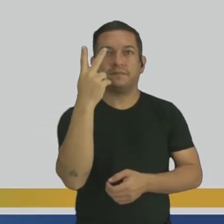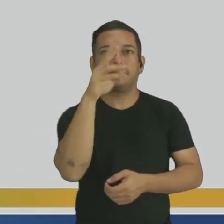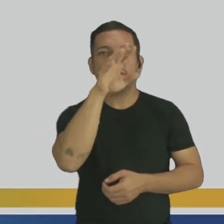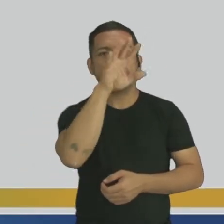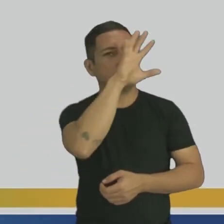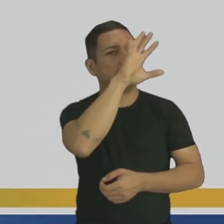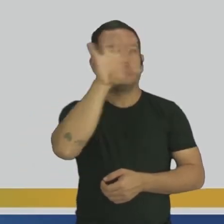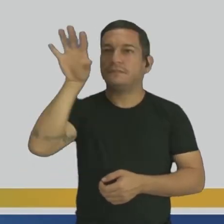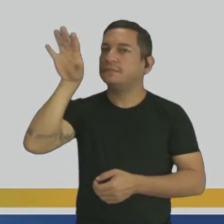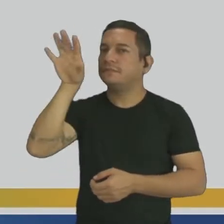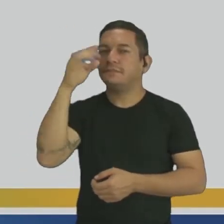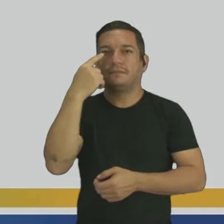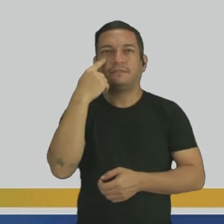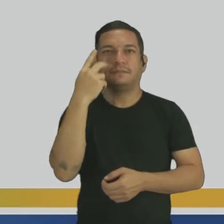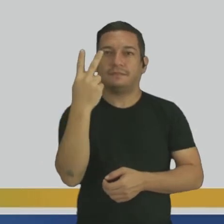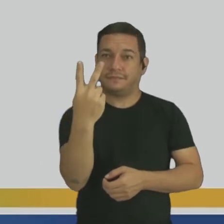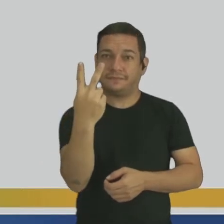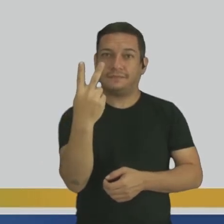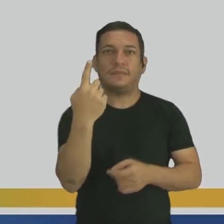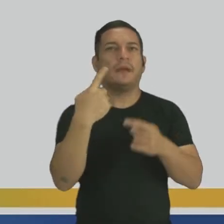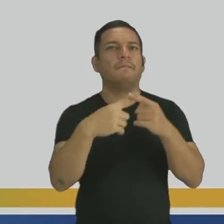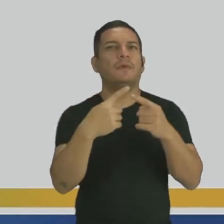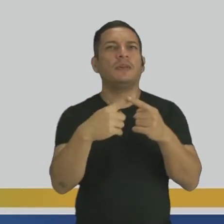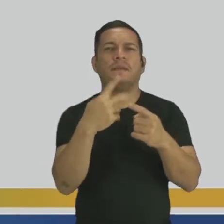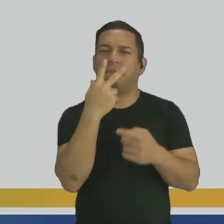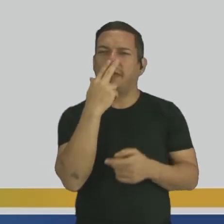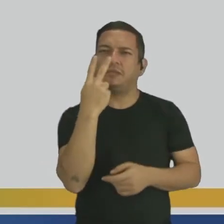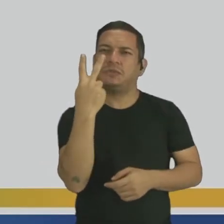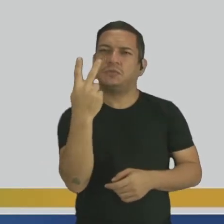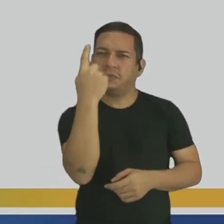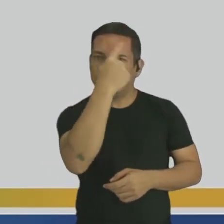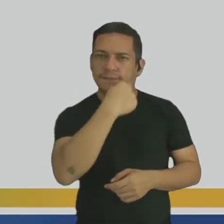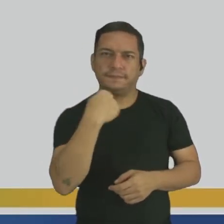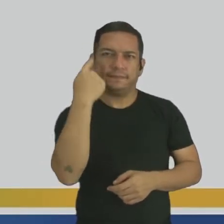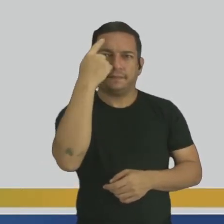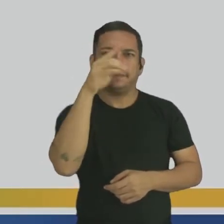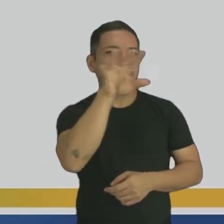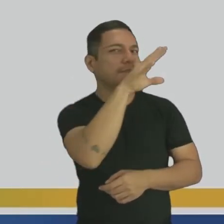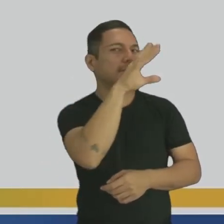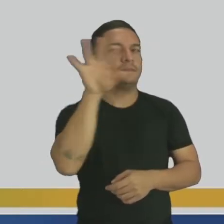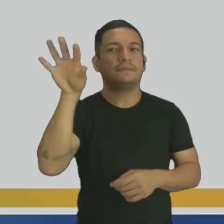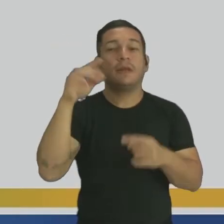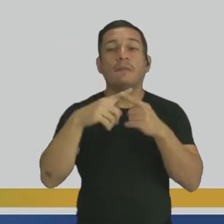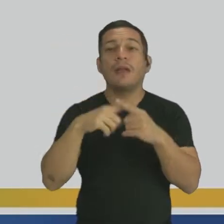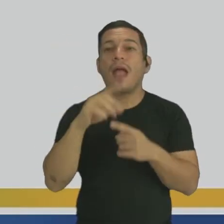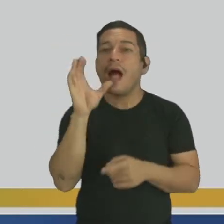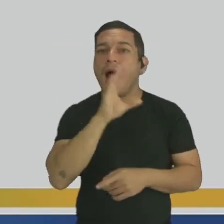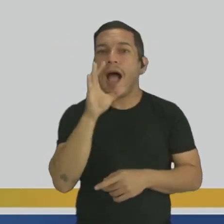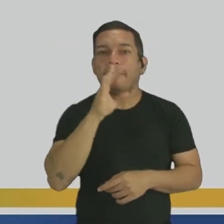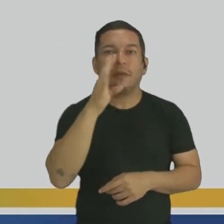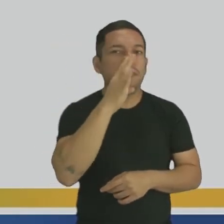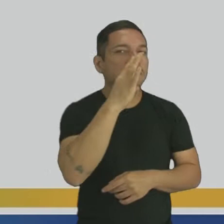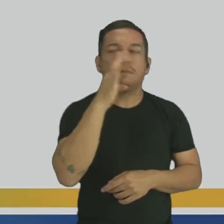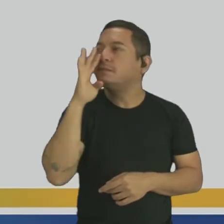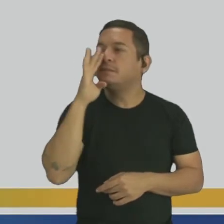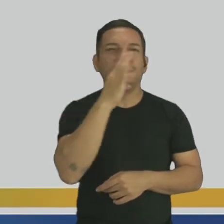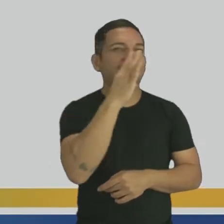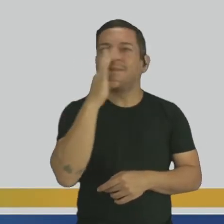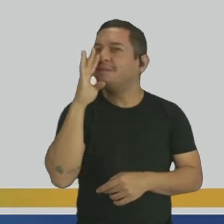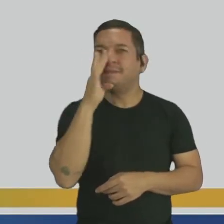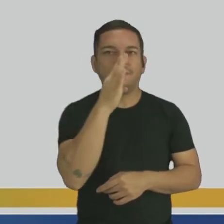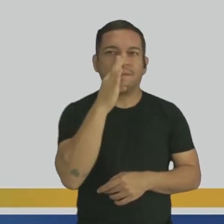está vendo certinho? Por que ela está com dois rostos? Porque ela está observando muito rápido, ela está virando a cabeça